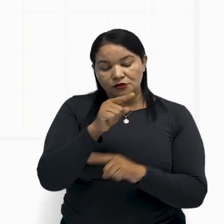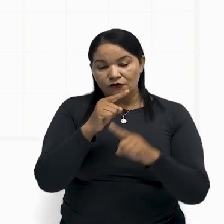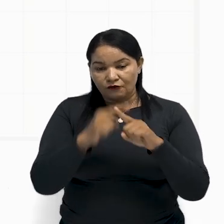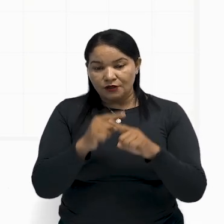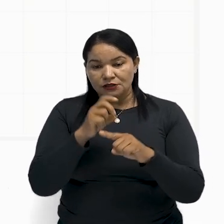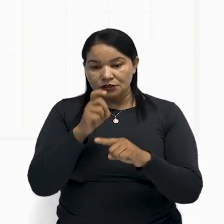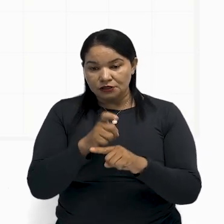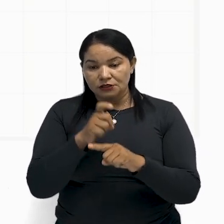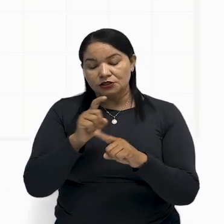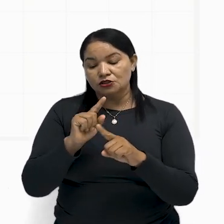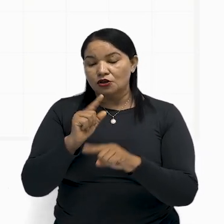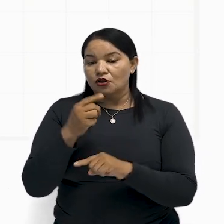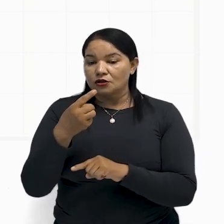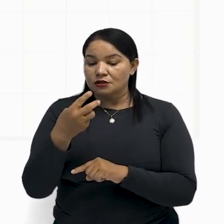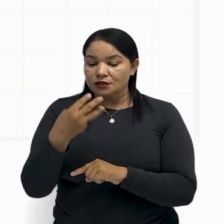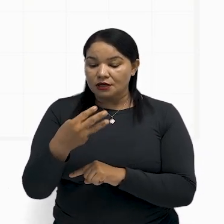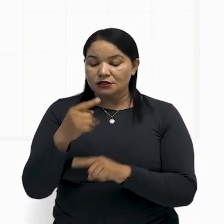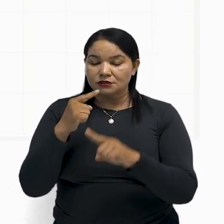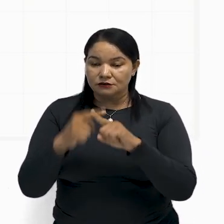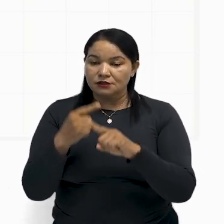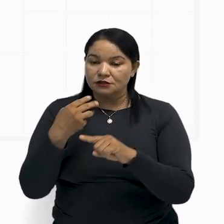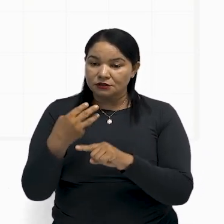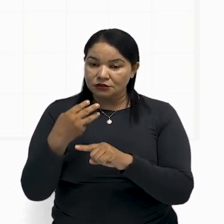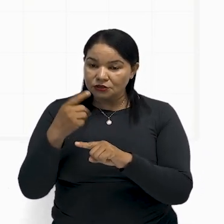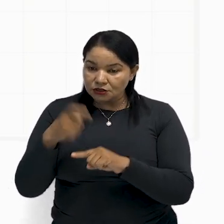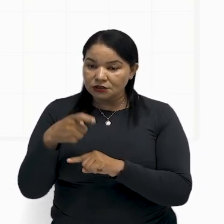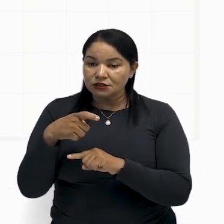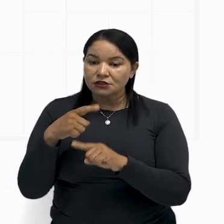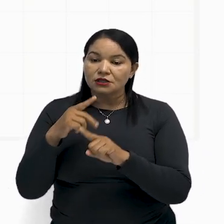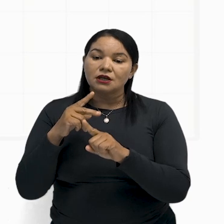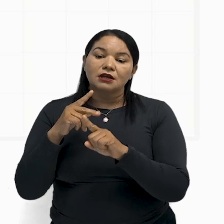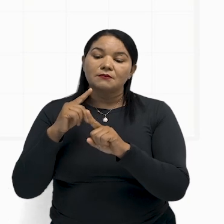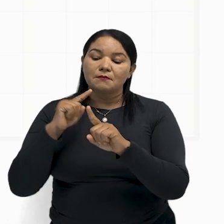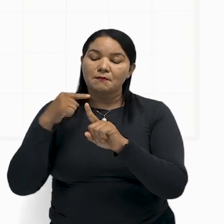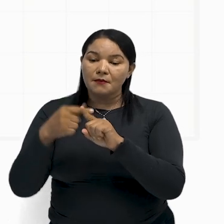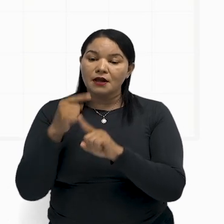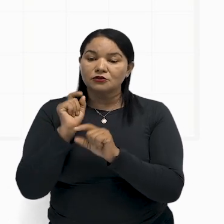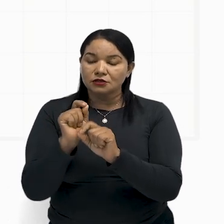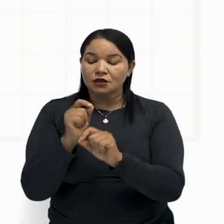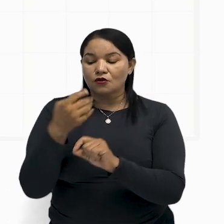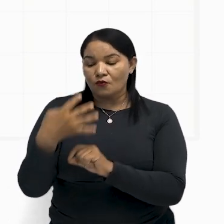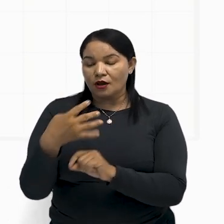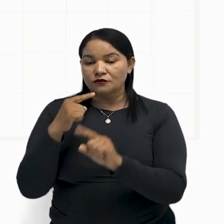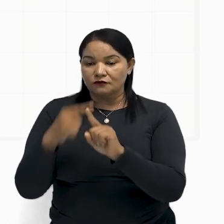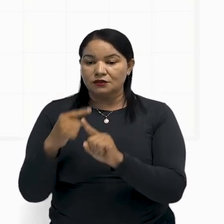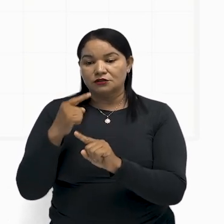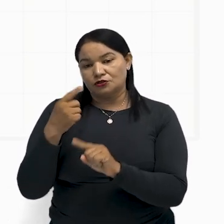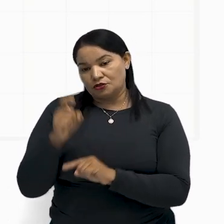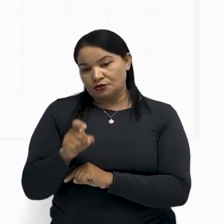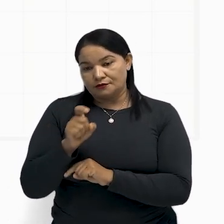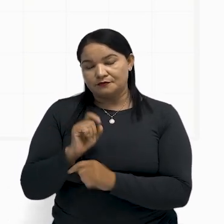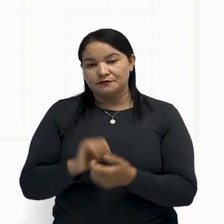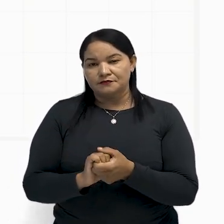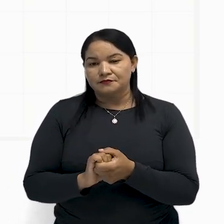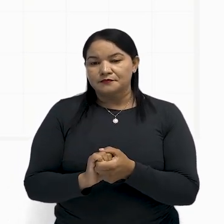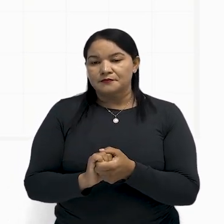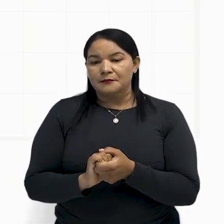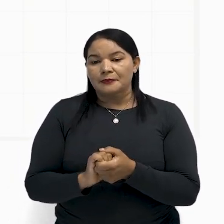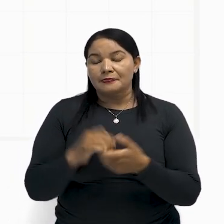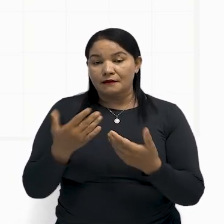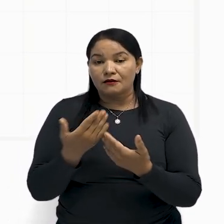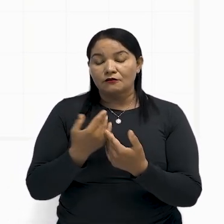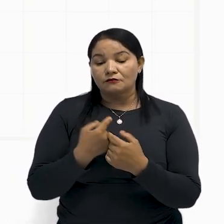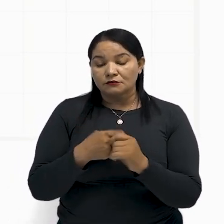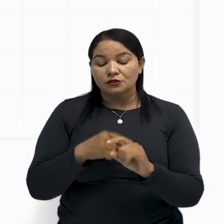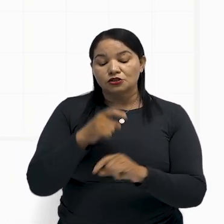3 vezes X, 4 vezes X, que eu encontro o valor de cada ângulo, tá bom? Então, vamos aqui encontrar o valor de X.